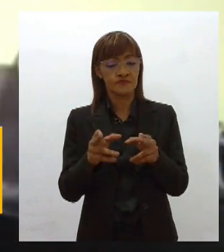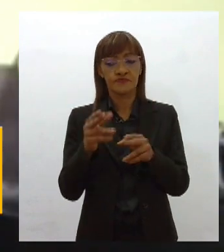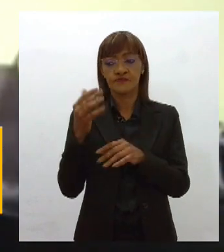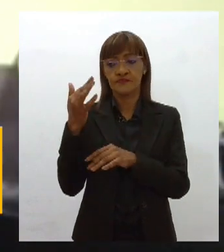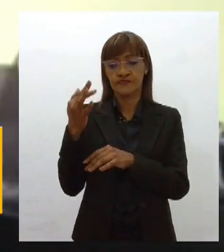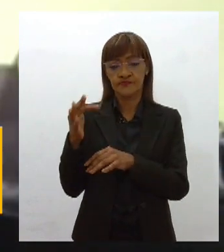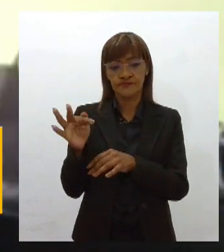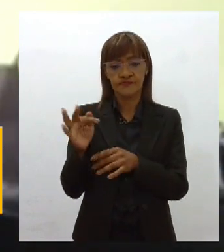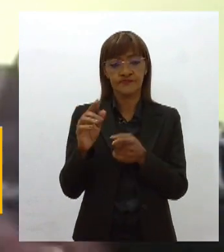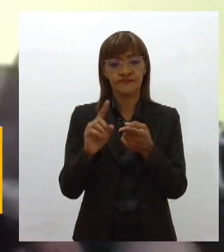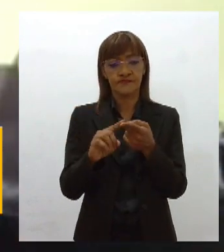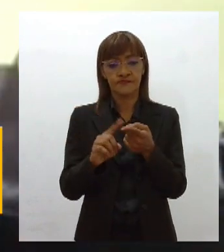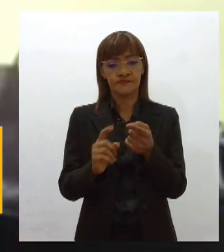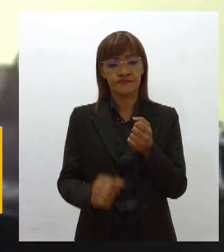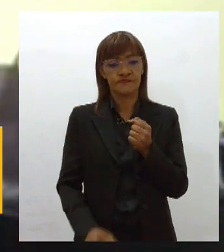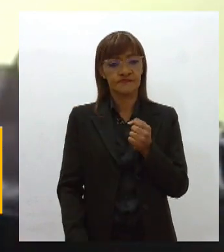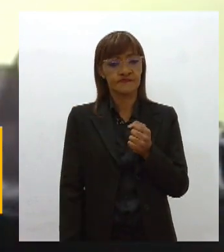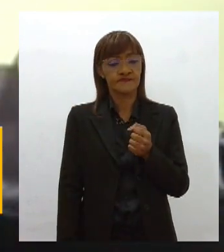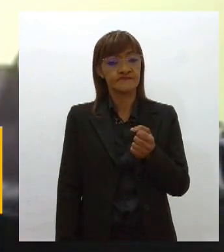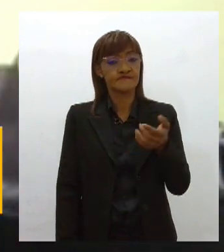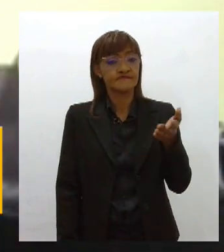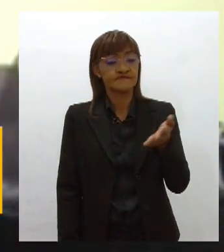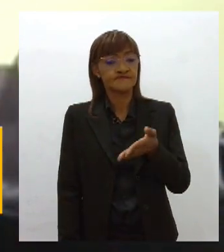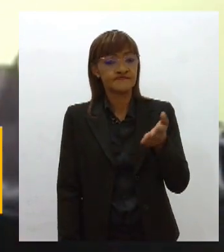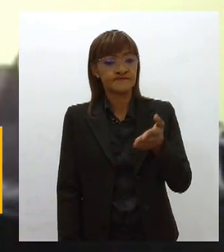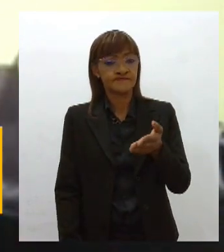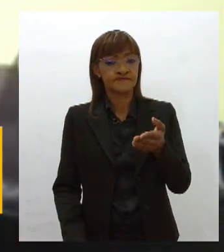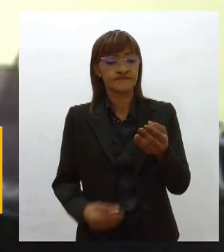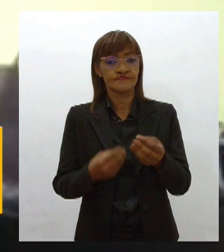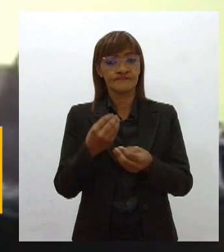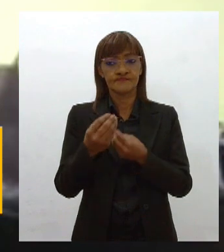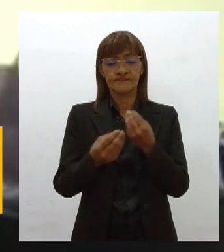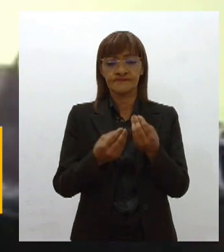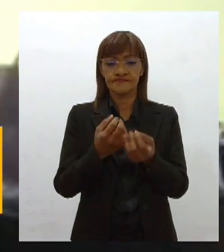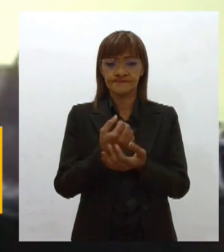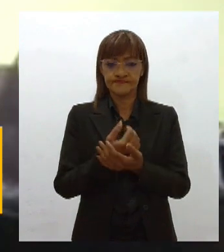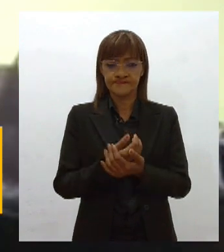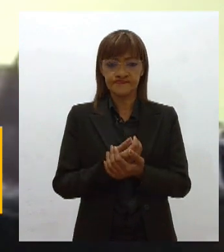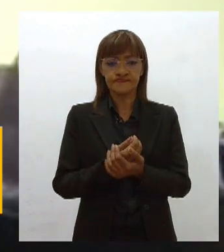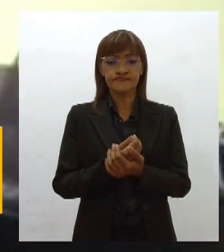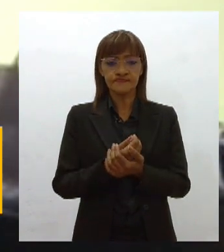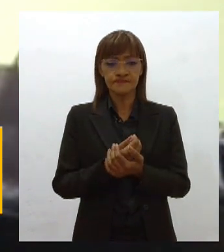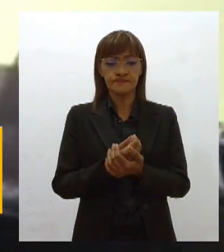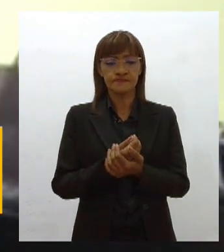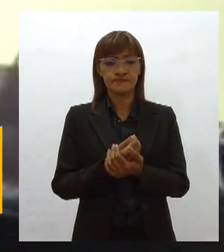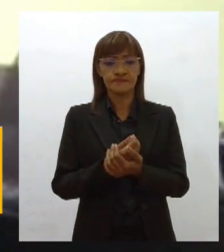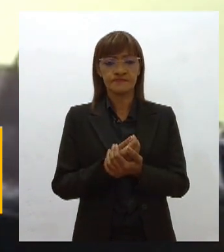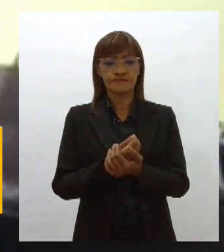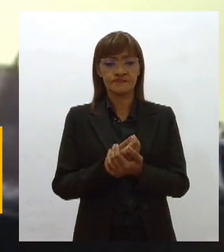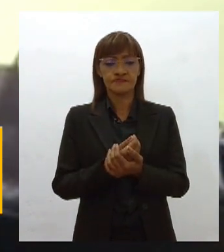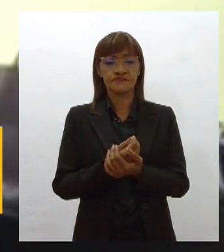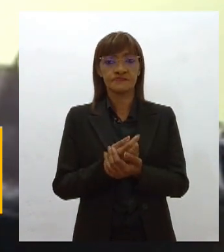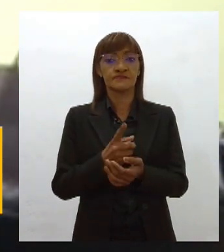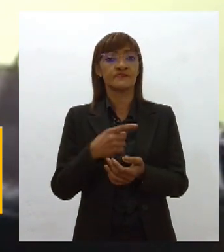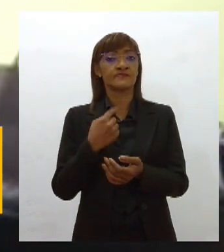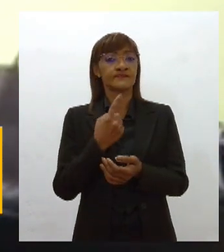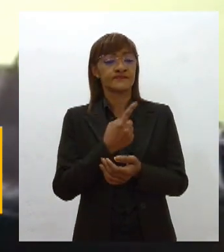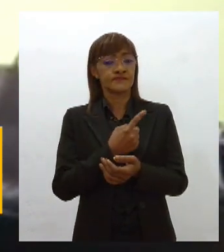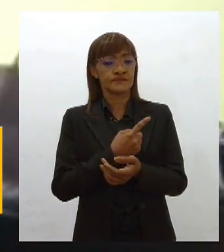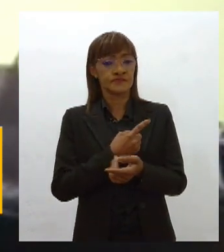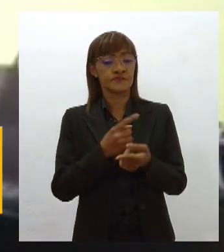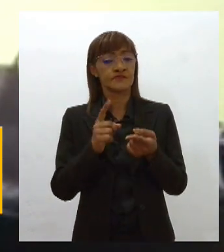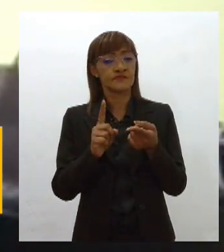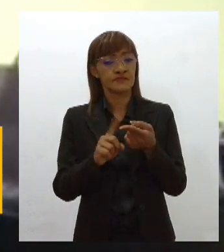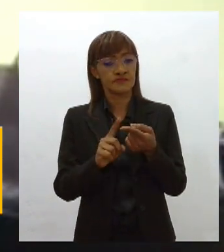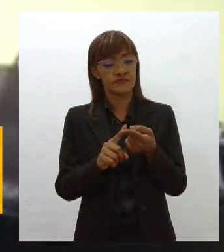inclusive agora está passando por uma prorrogação, Federal, e nós, ali nele, você diz, as